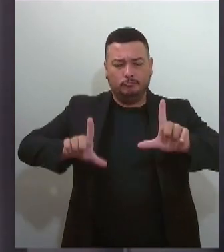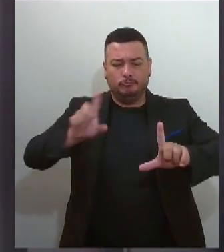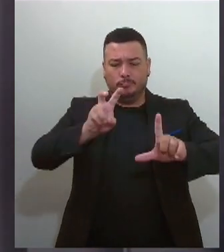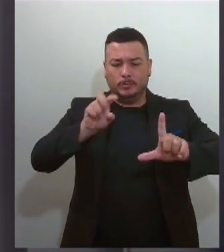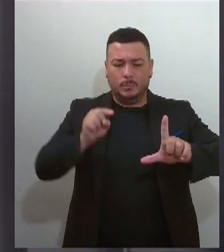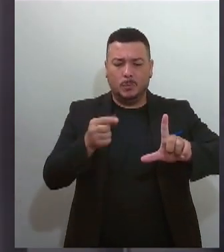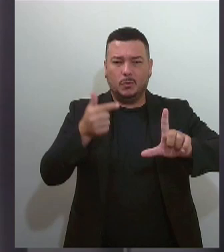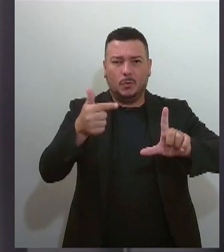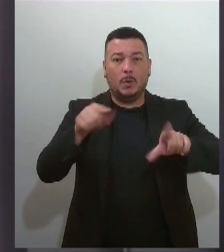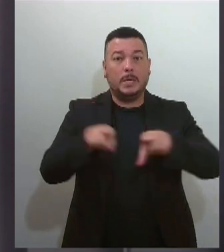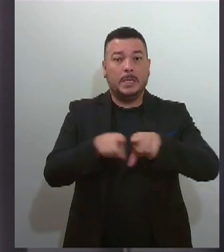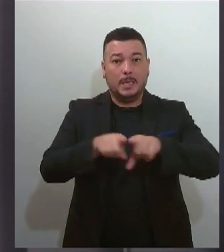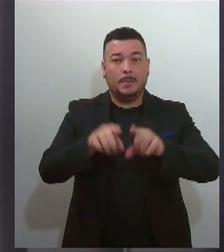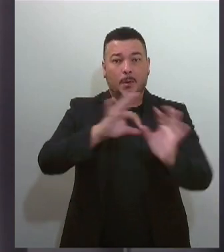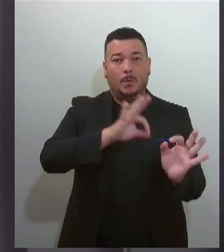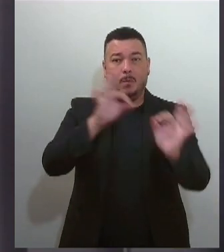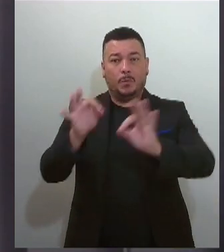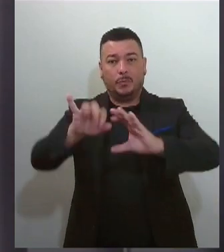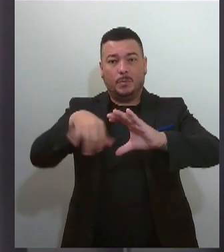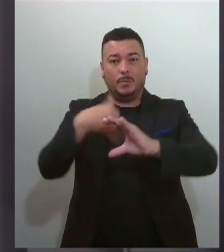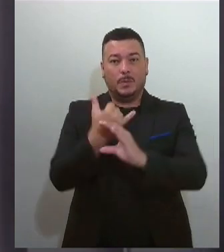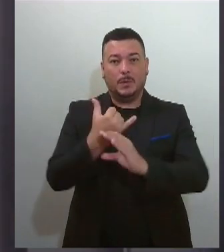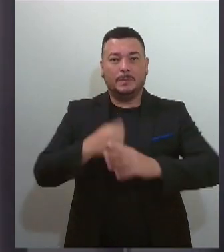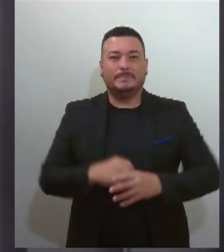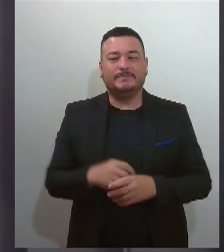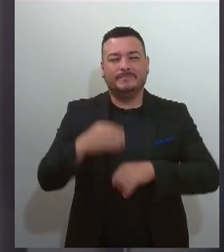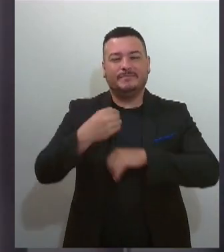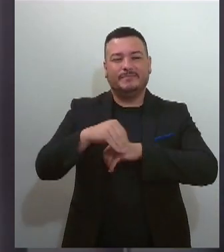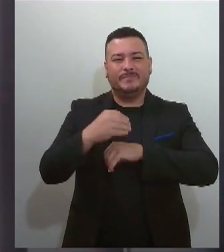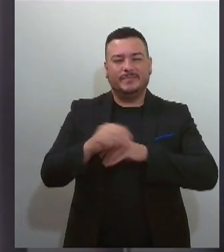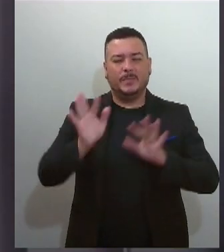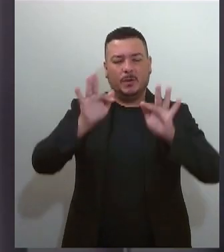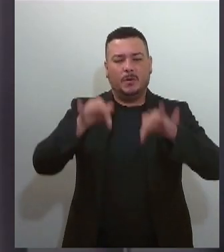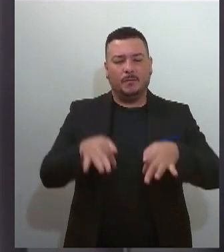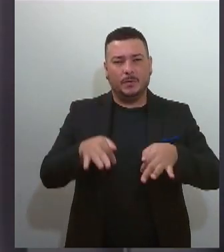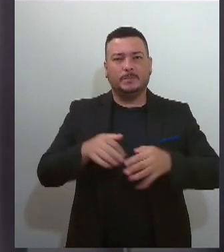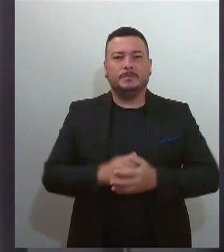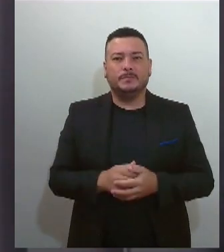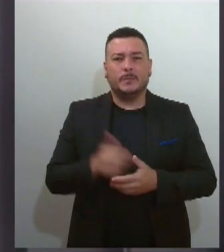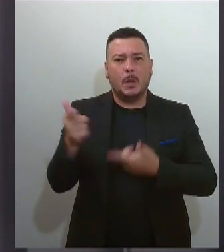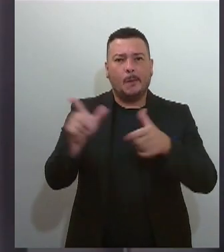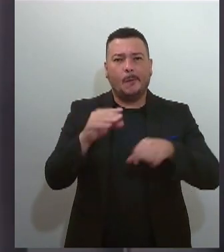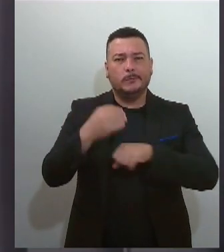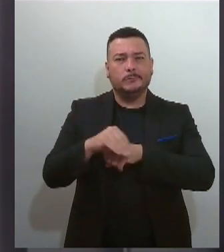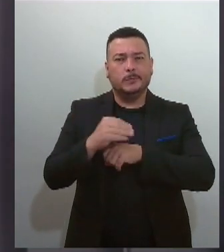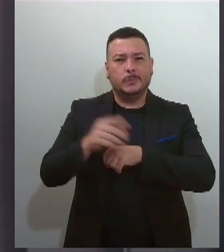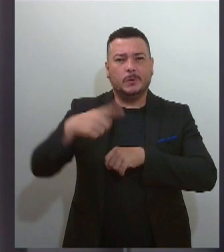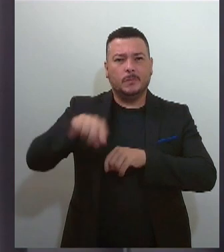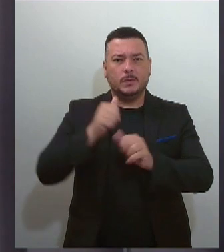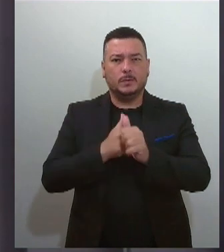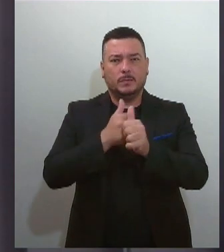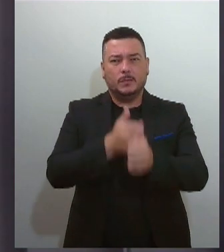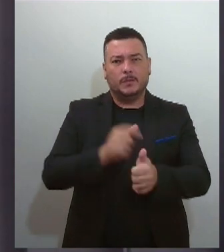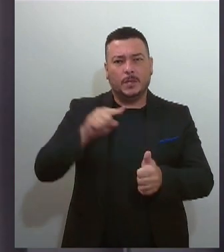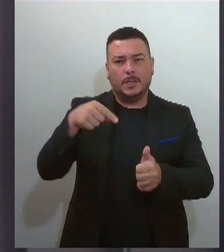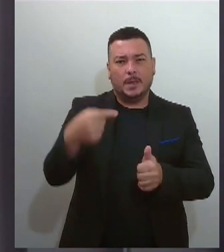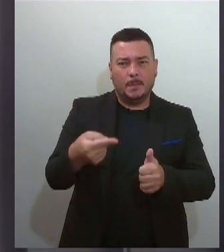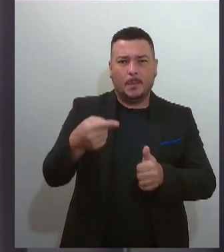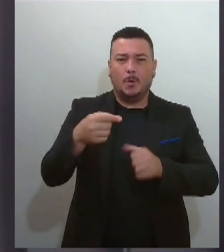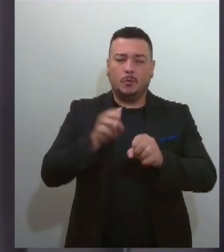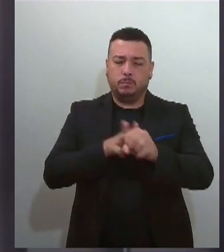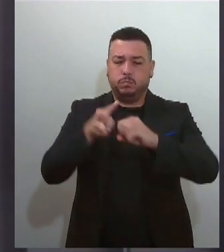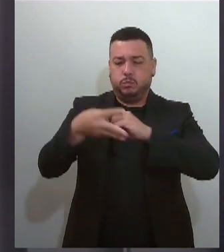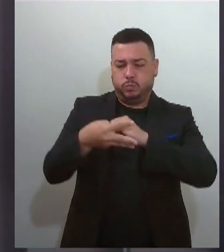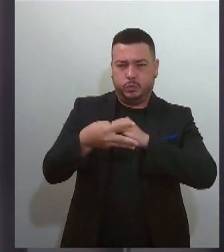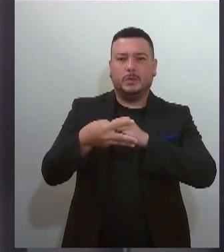pelo nosso canal no YouTube. O informativo TV Alese fica por aqui. Mais notícias você acompanha daqui a pouco no boletim da Agência de Notícias